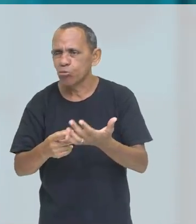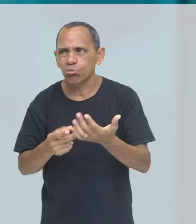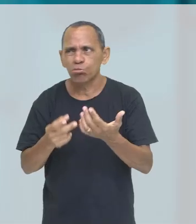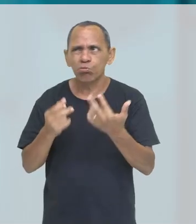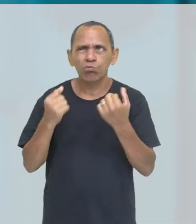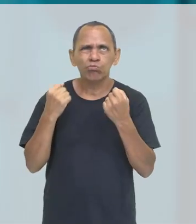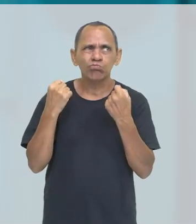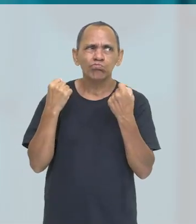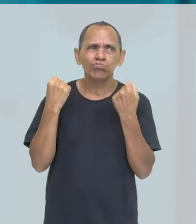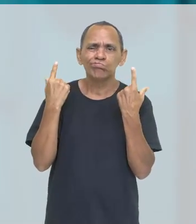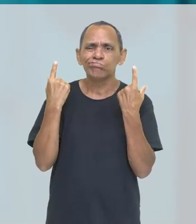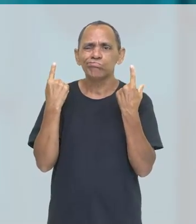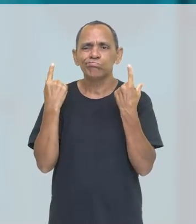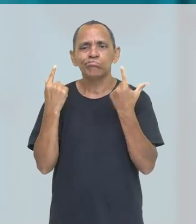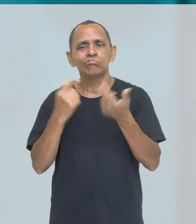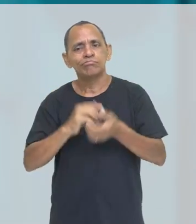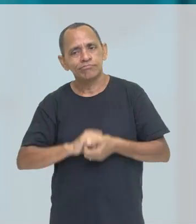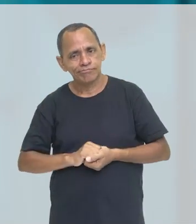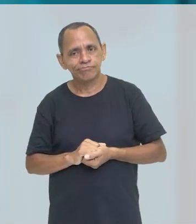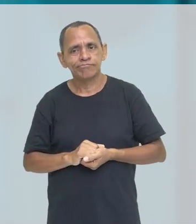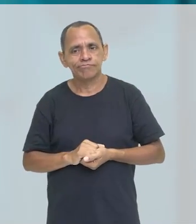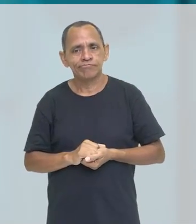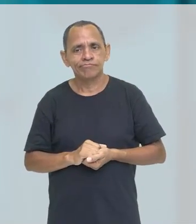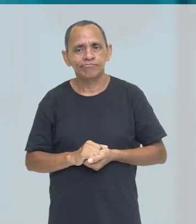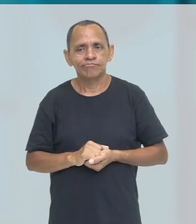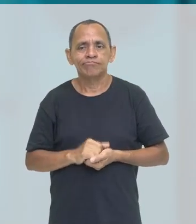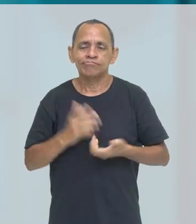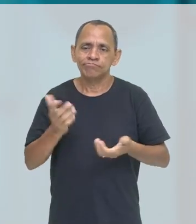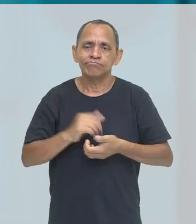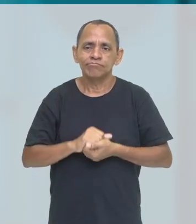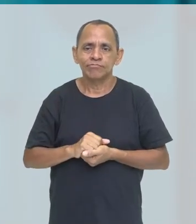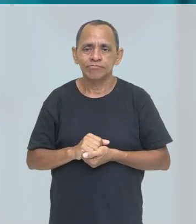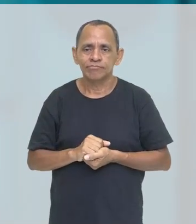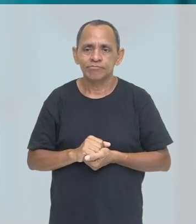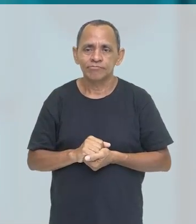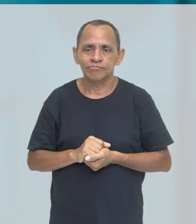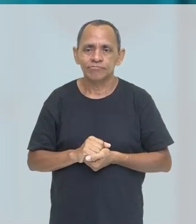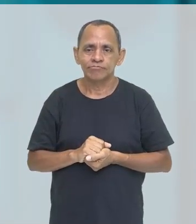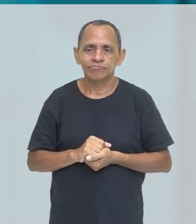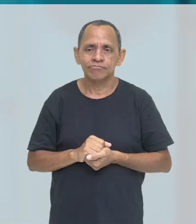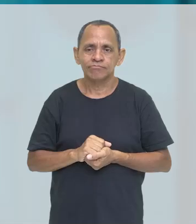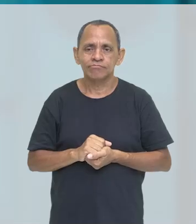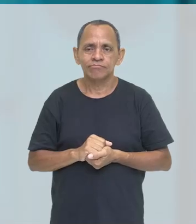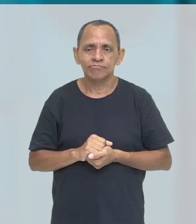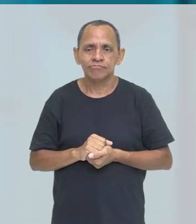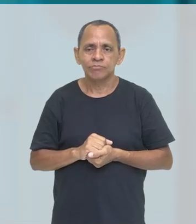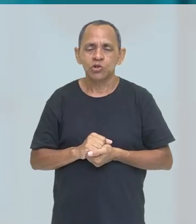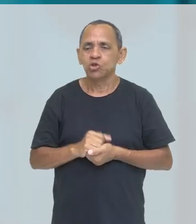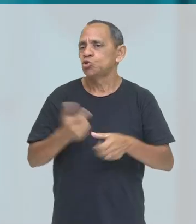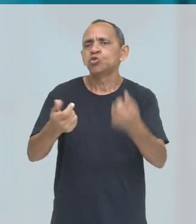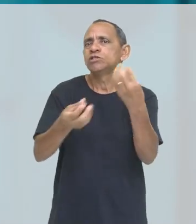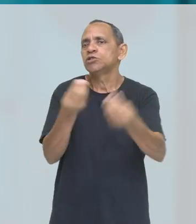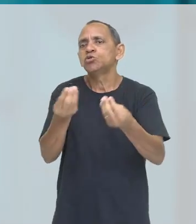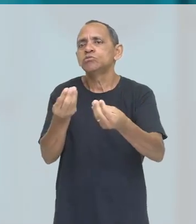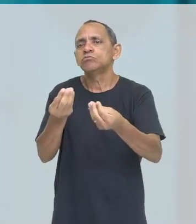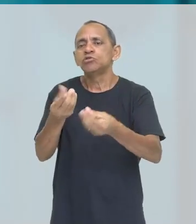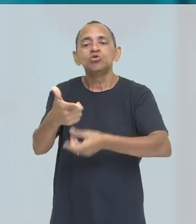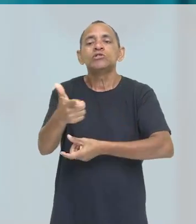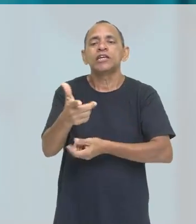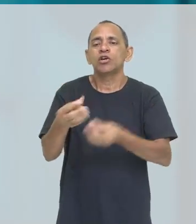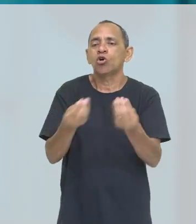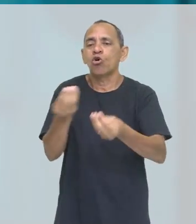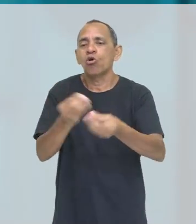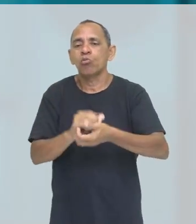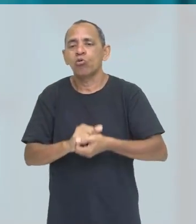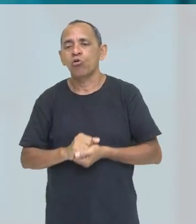então a gente tem que trabalhar dessa forma. E não tem uma outra forma de ver o significado dessa expressão, a não ser utilizando